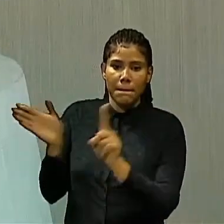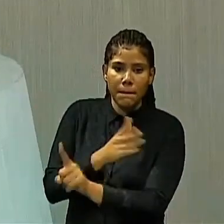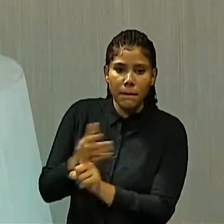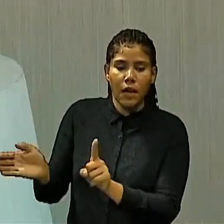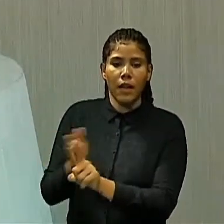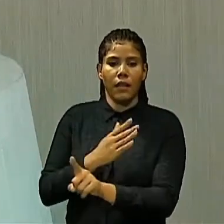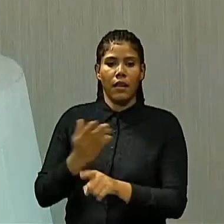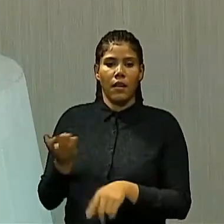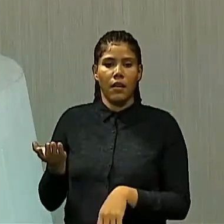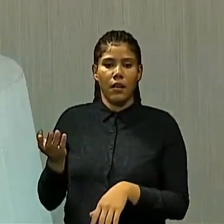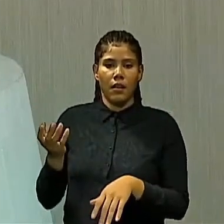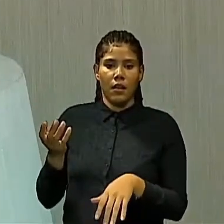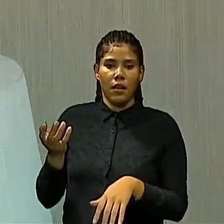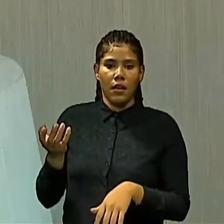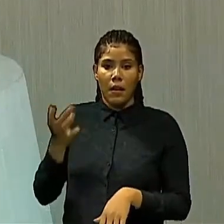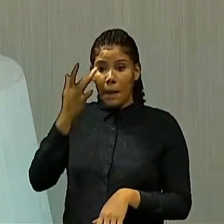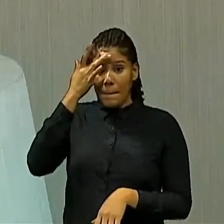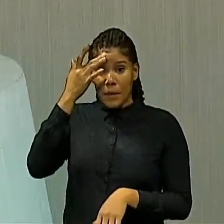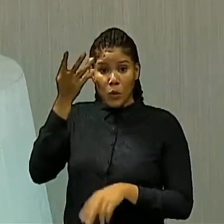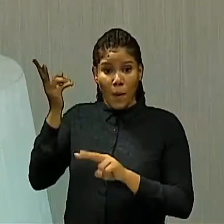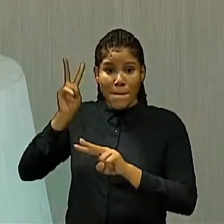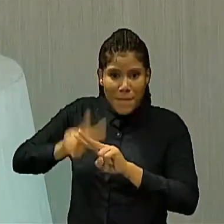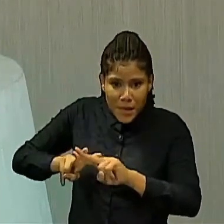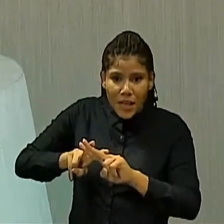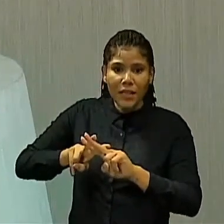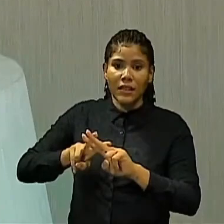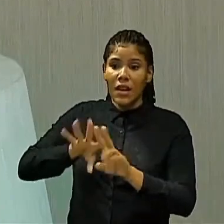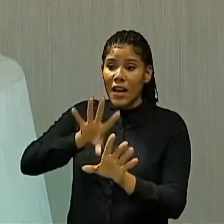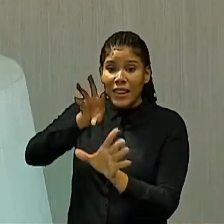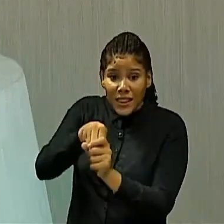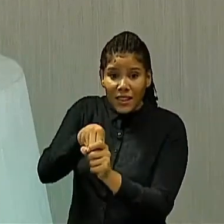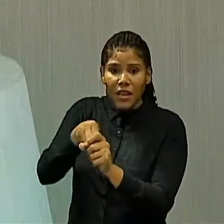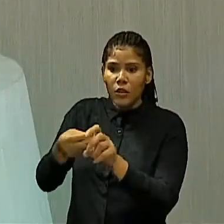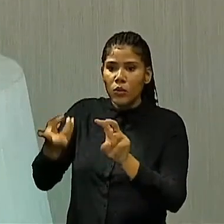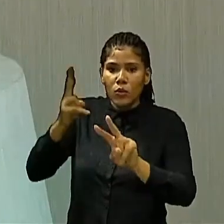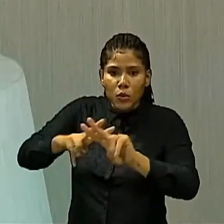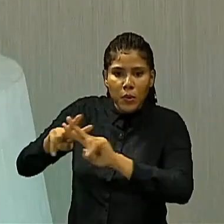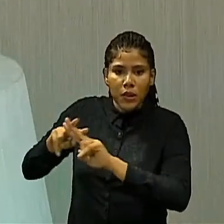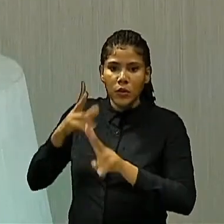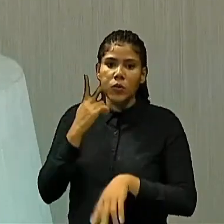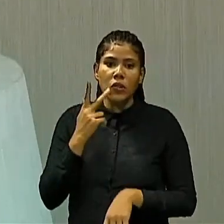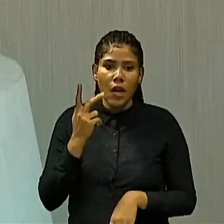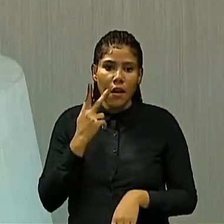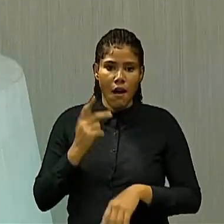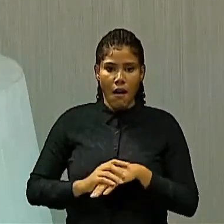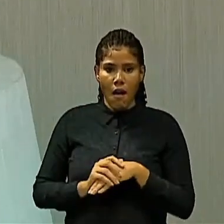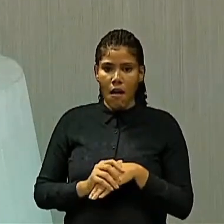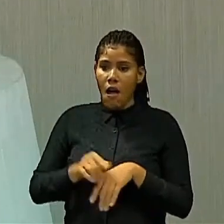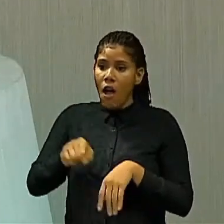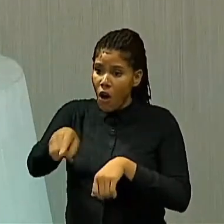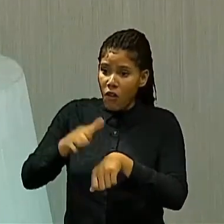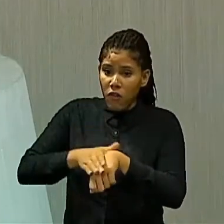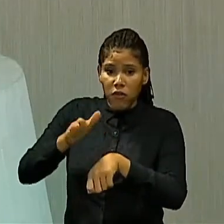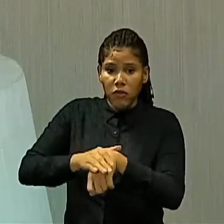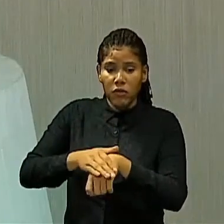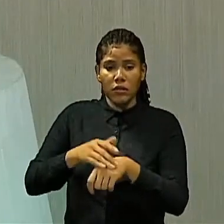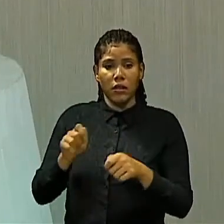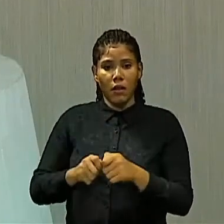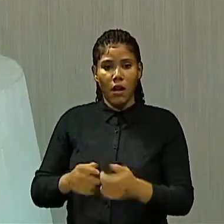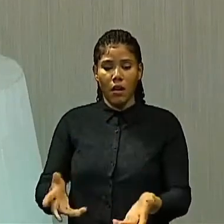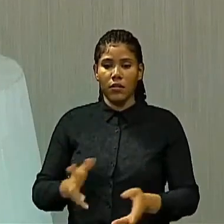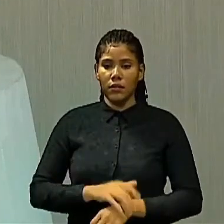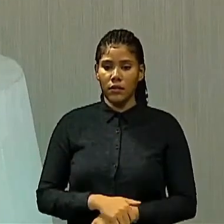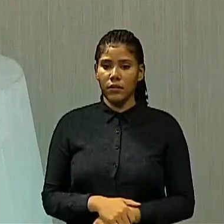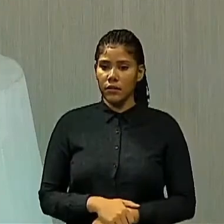e prisioneiro dentro dos presídios cearenses, Vossa Excelência são condenados,